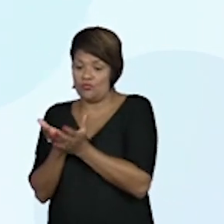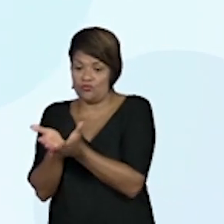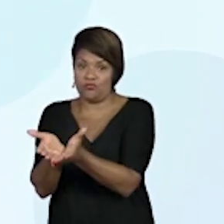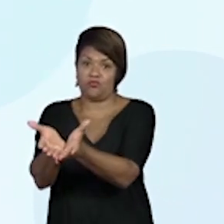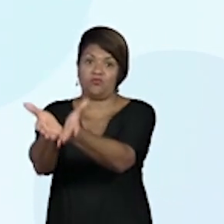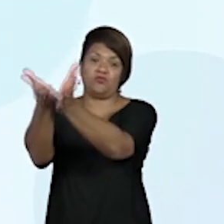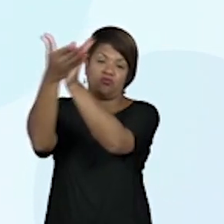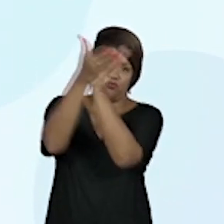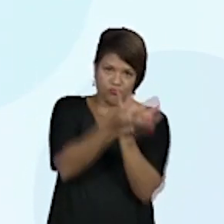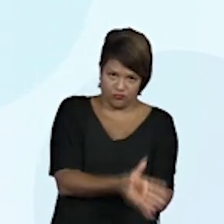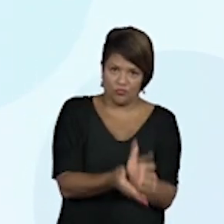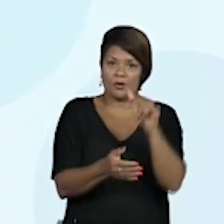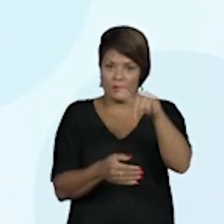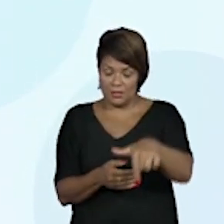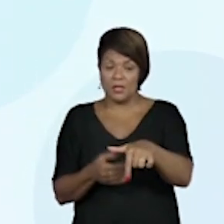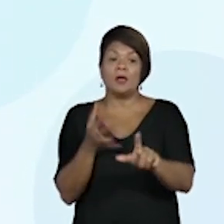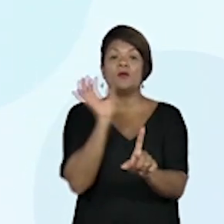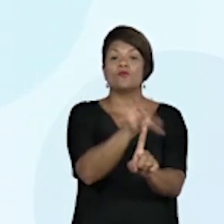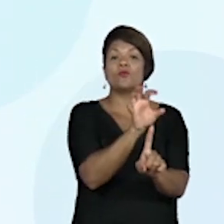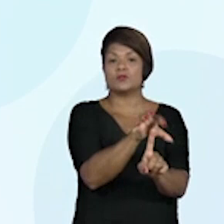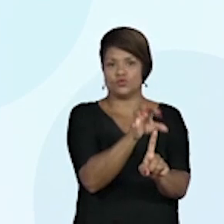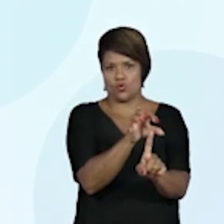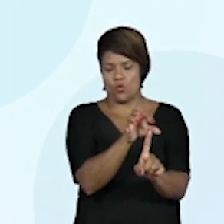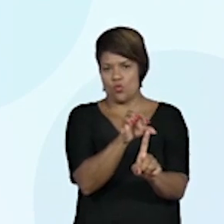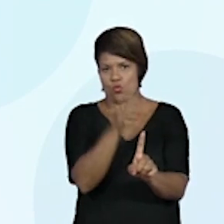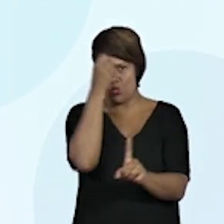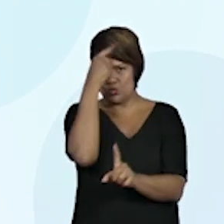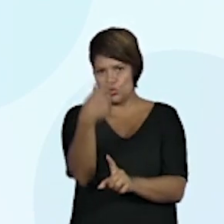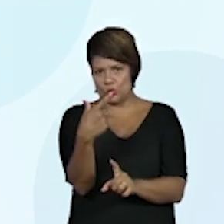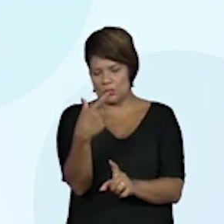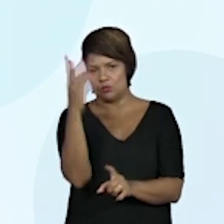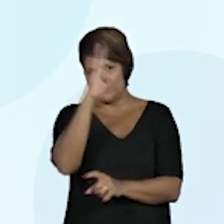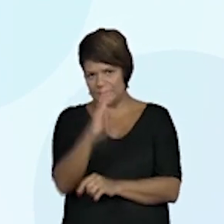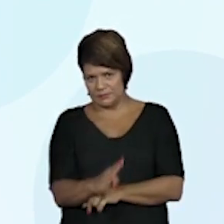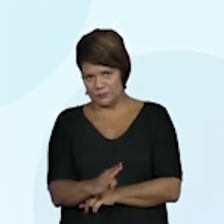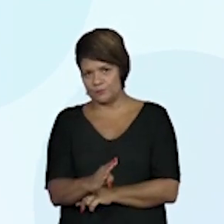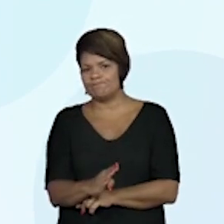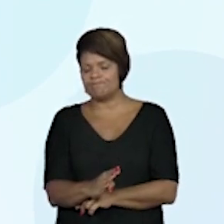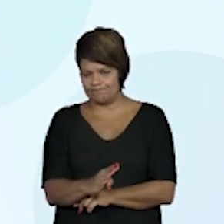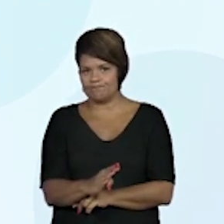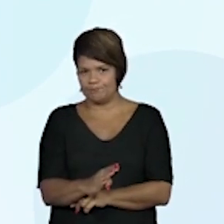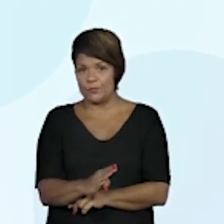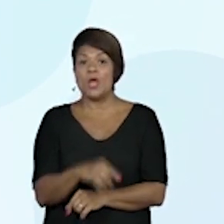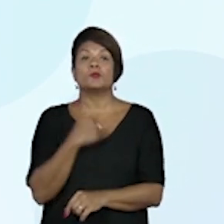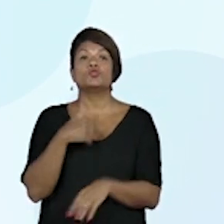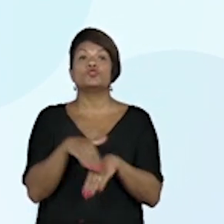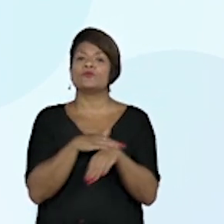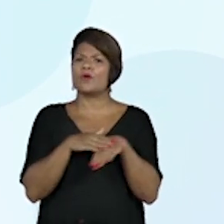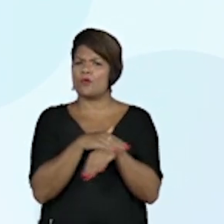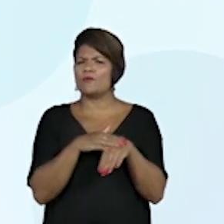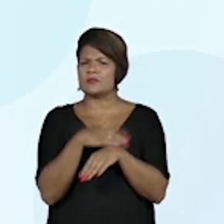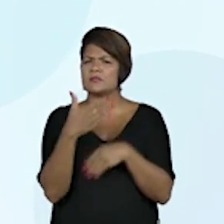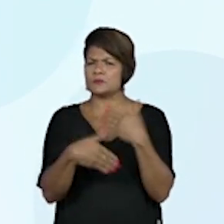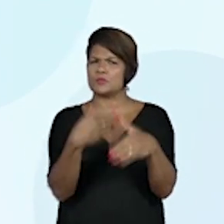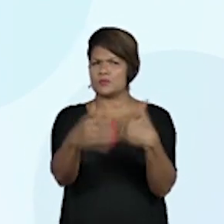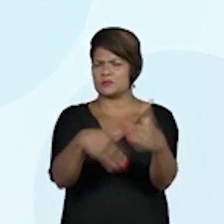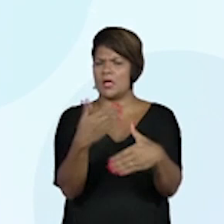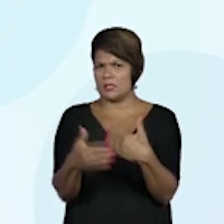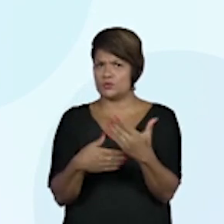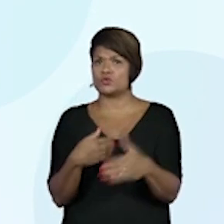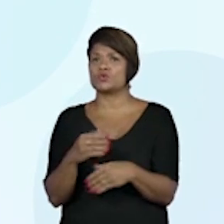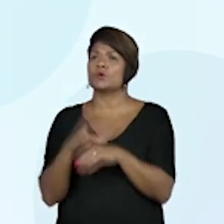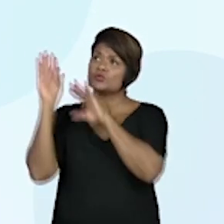influenciaram a cultura do Brasil. Nós iremos falar bastante sobre esse processo migratório que